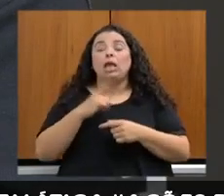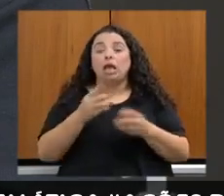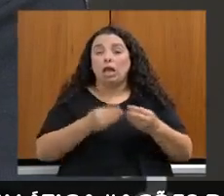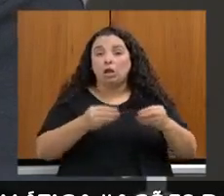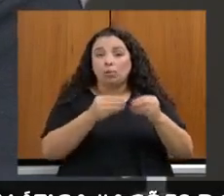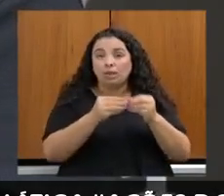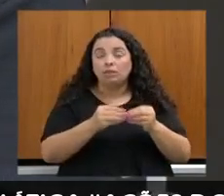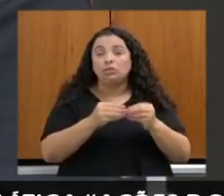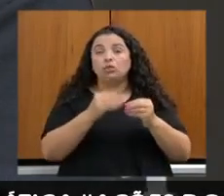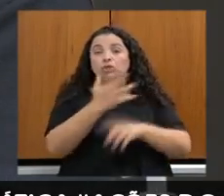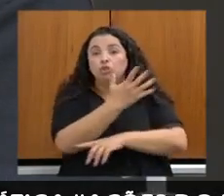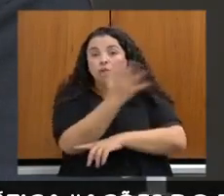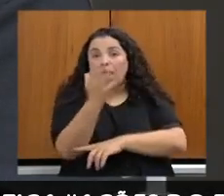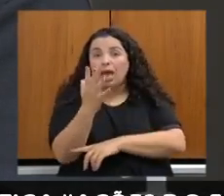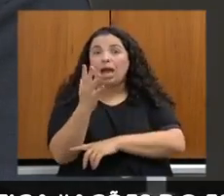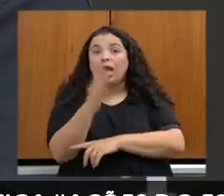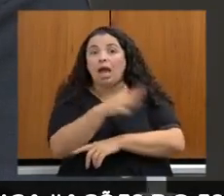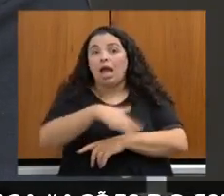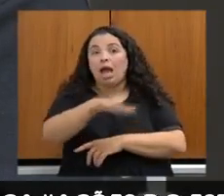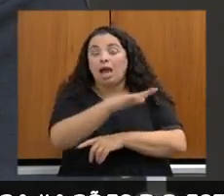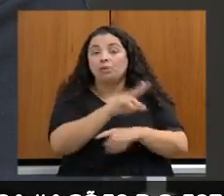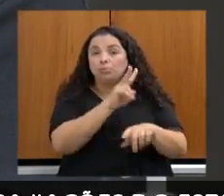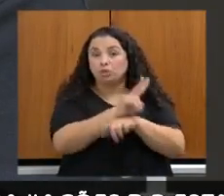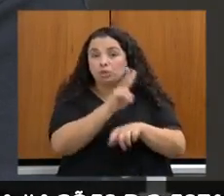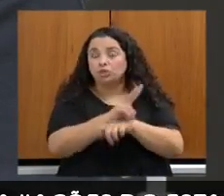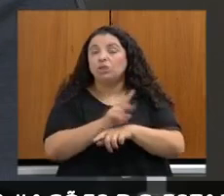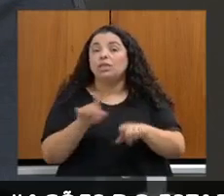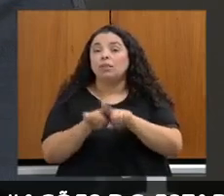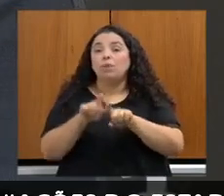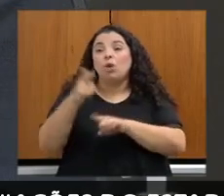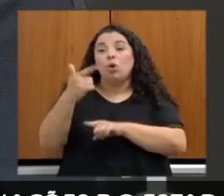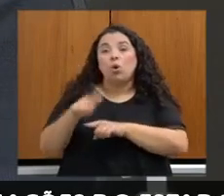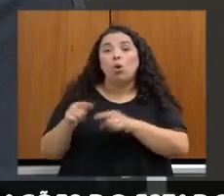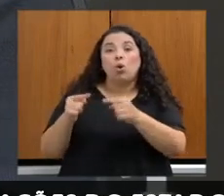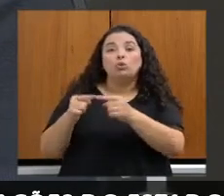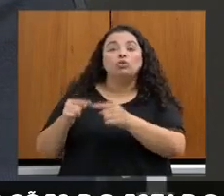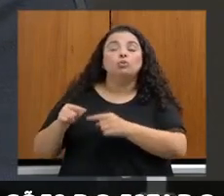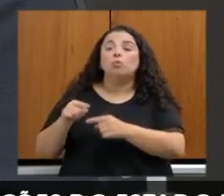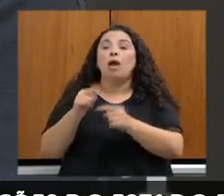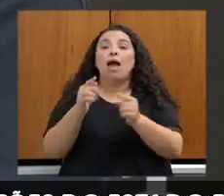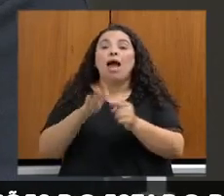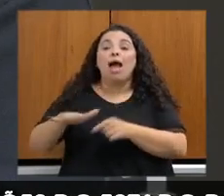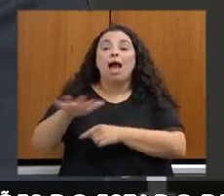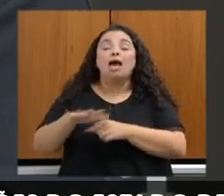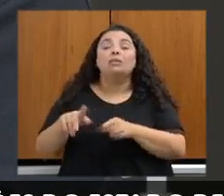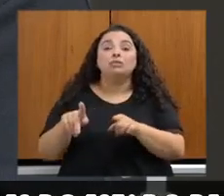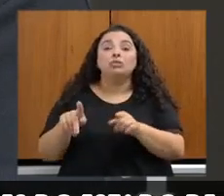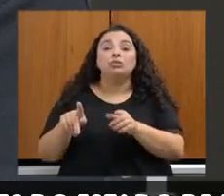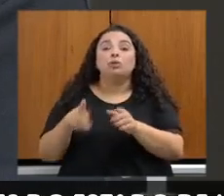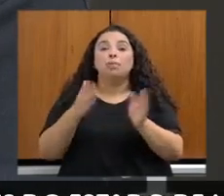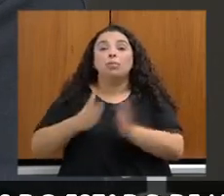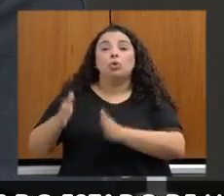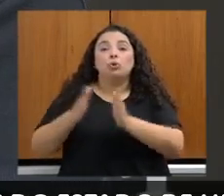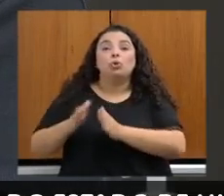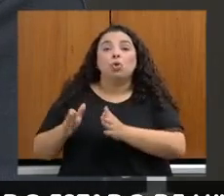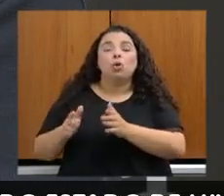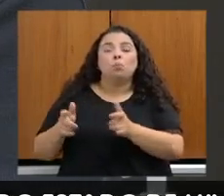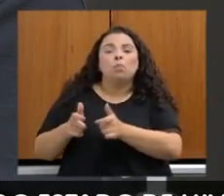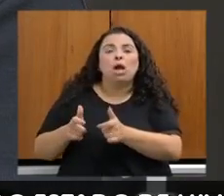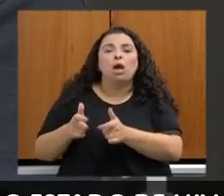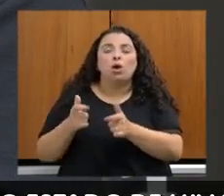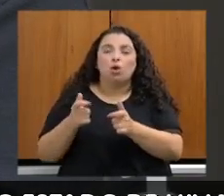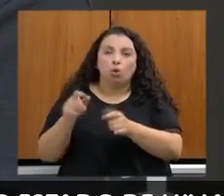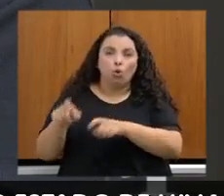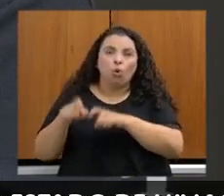protegidas como também as áreas dos pequenos produtores rurais que vão ser beneficiadas principalmente através do Programa de Regularização